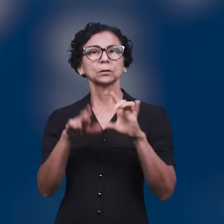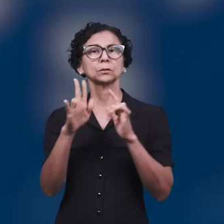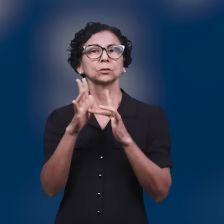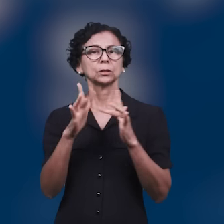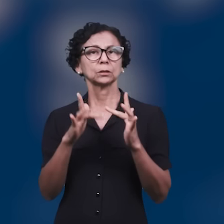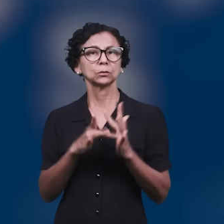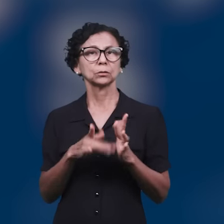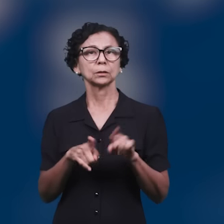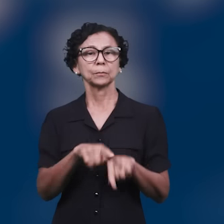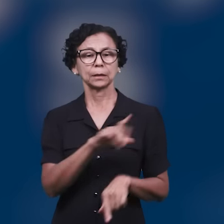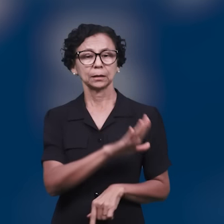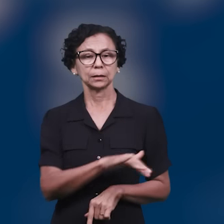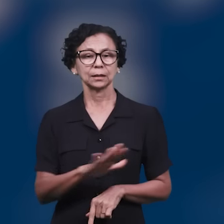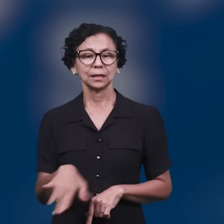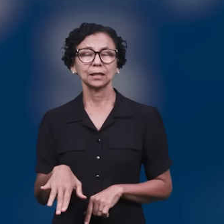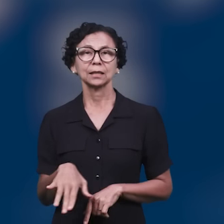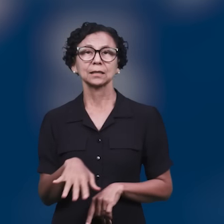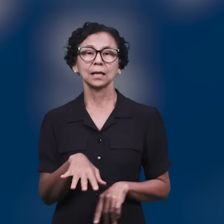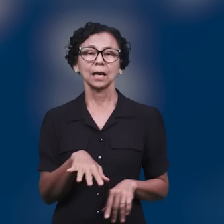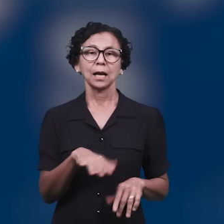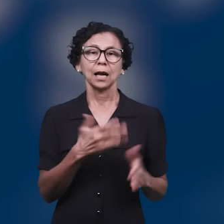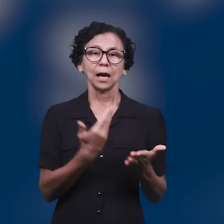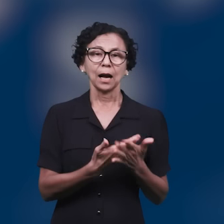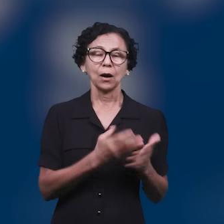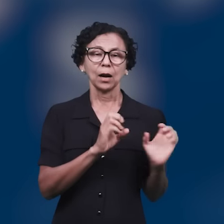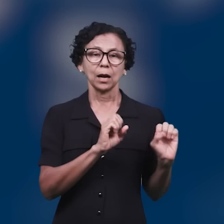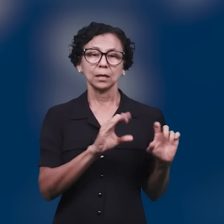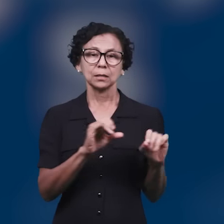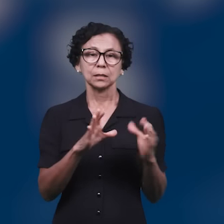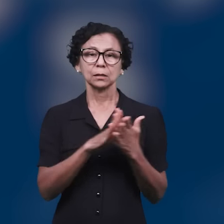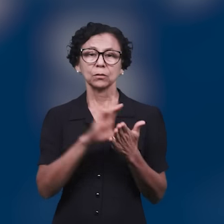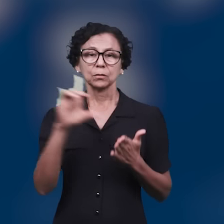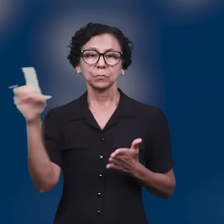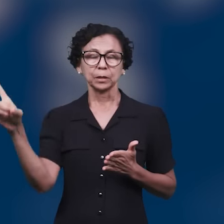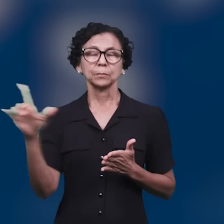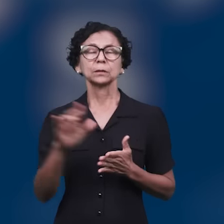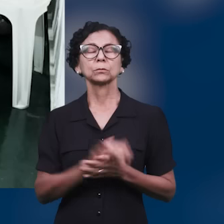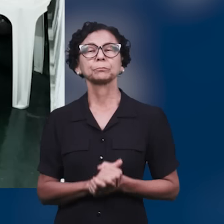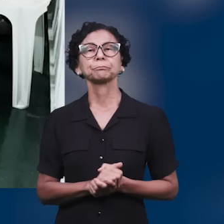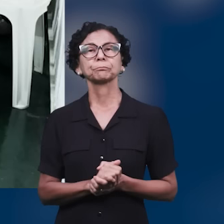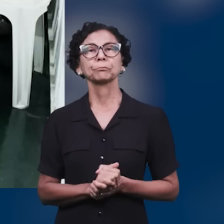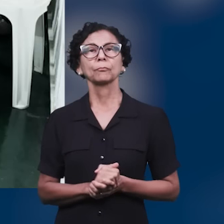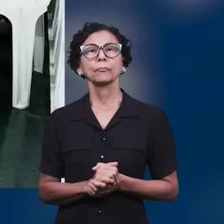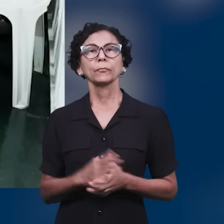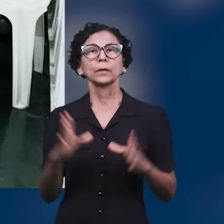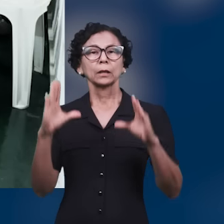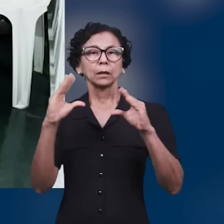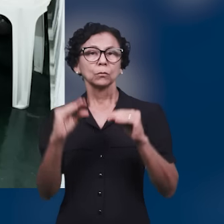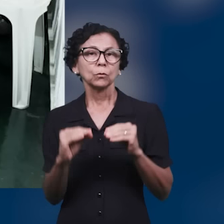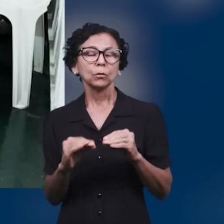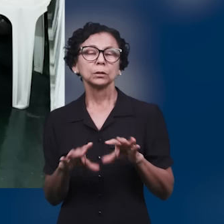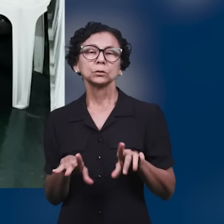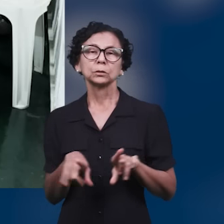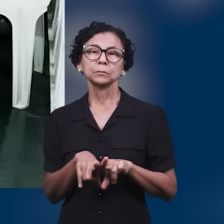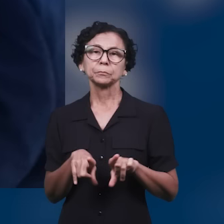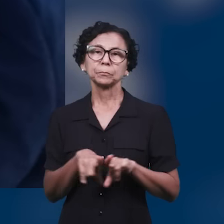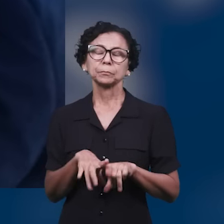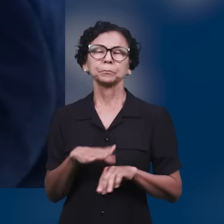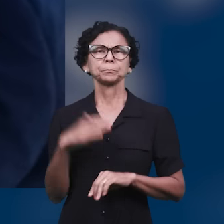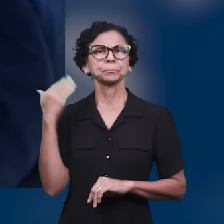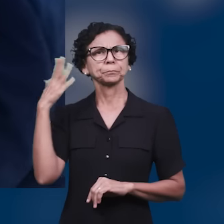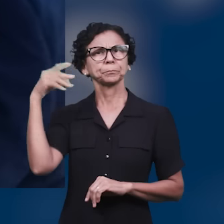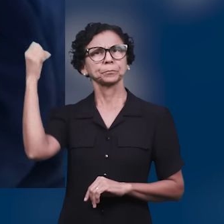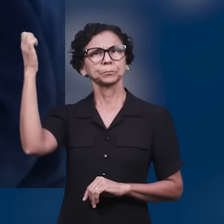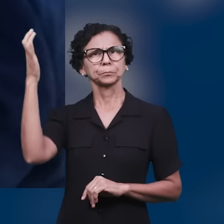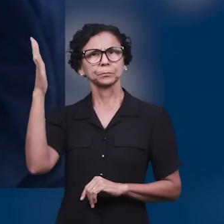crianças também receberam aulas nas ruas durante a evangelização. Já no culto à noite, foi entregue uma palavra revelada